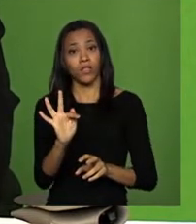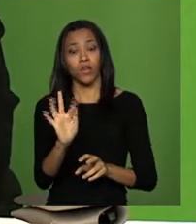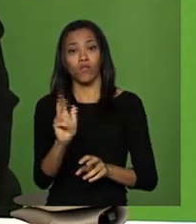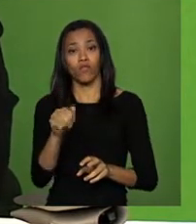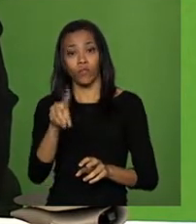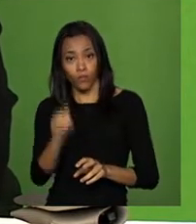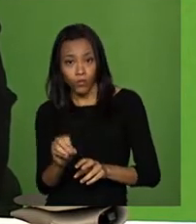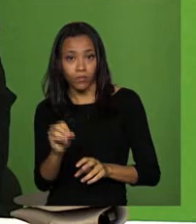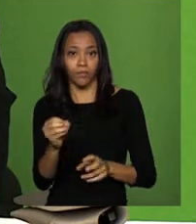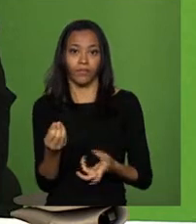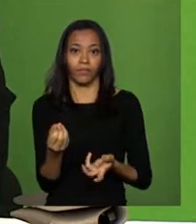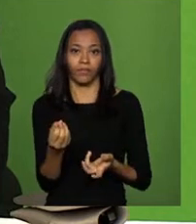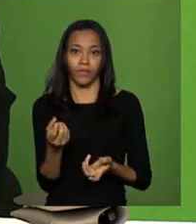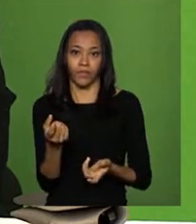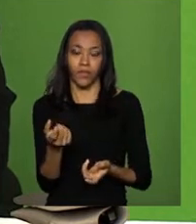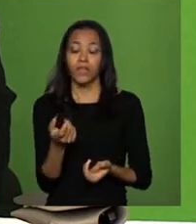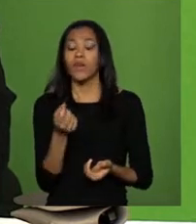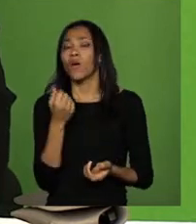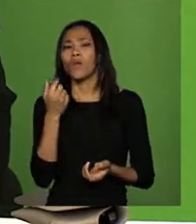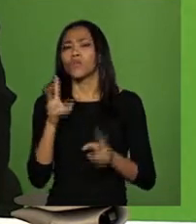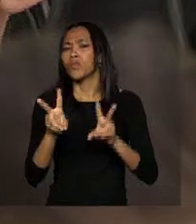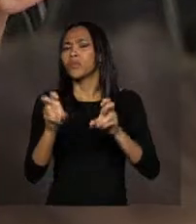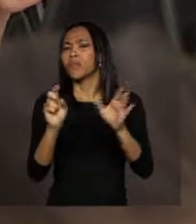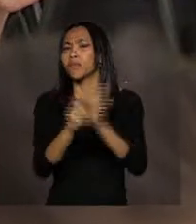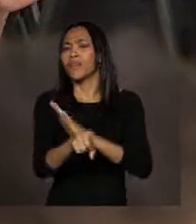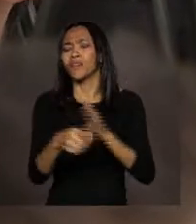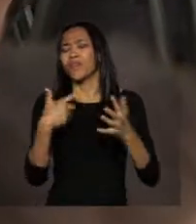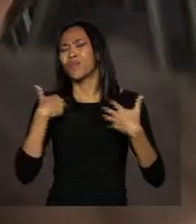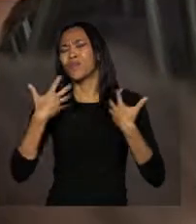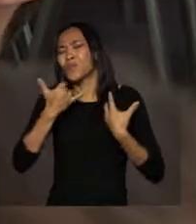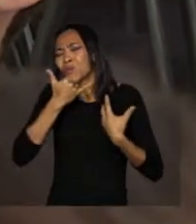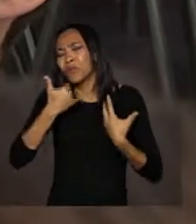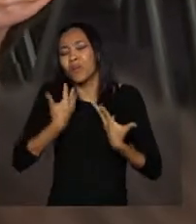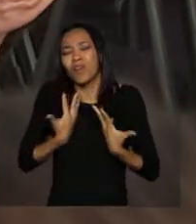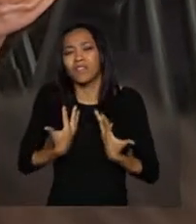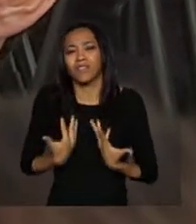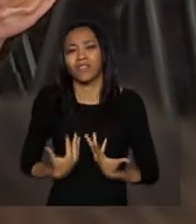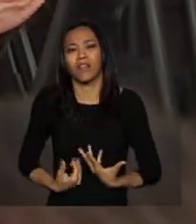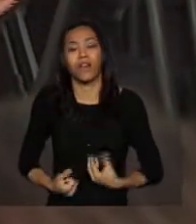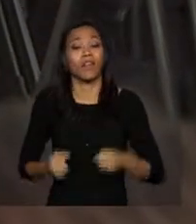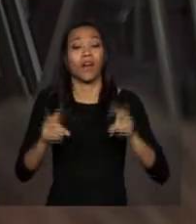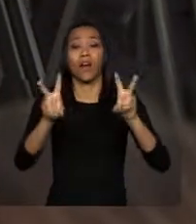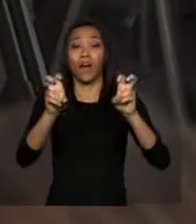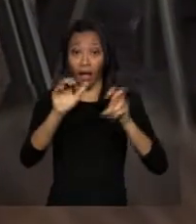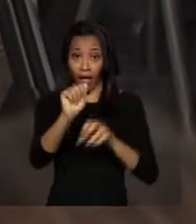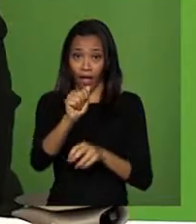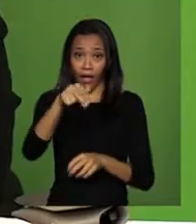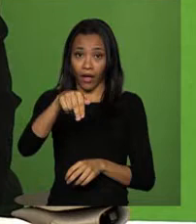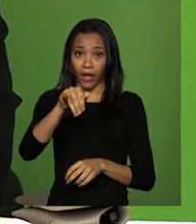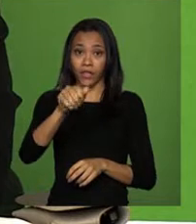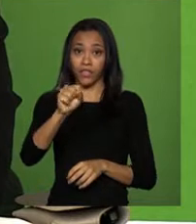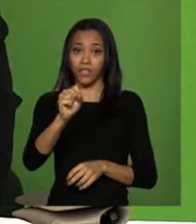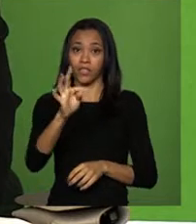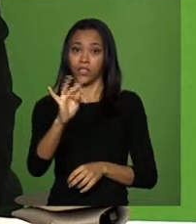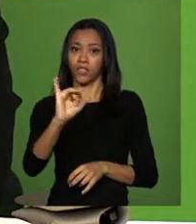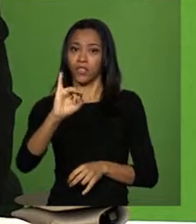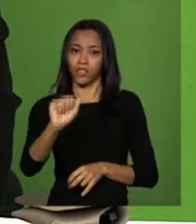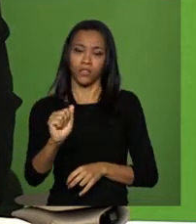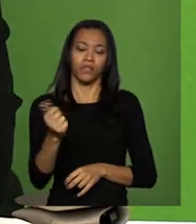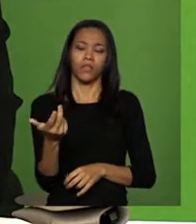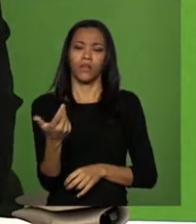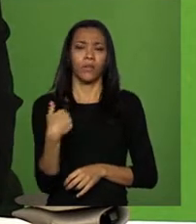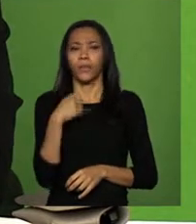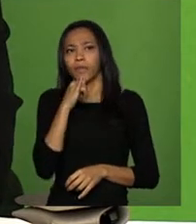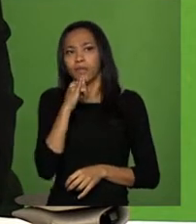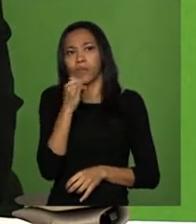Sobre a questão que você perguntou, Rafael, desculpe que eu estou realmente cansada. Da anistia. Da anistia. Nós pedimos, não tem sentido